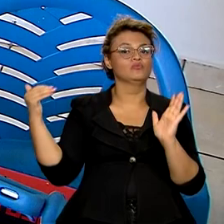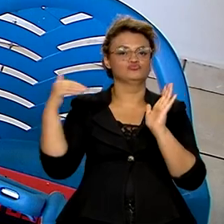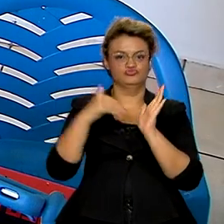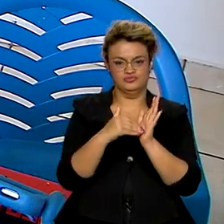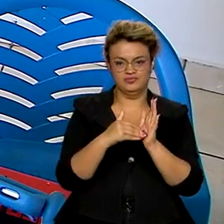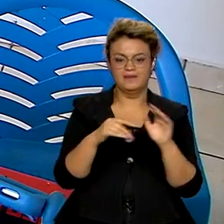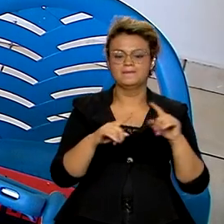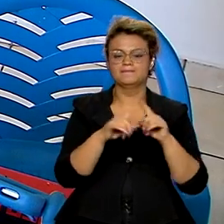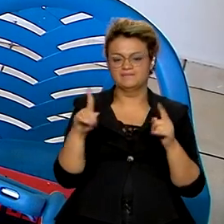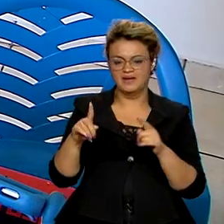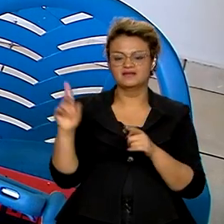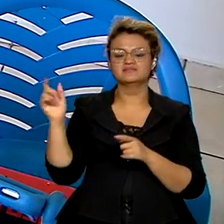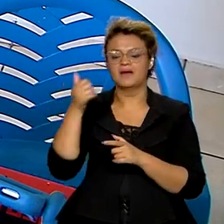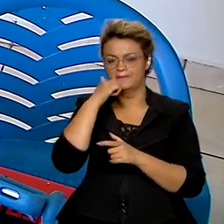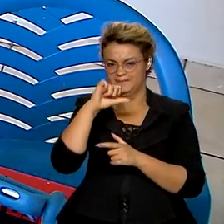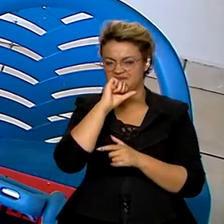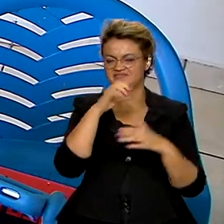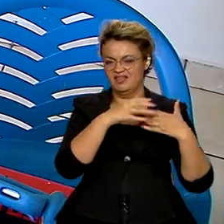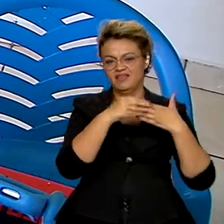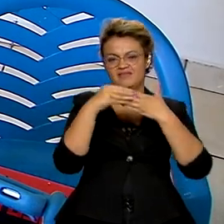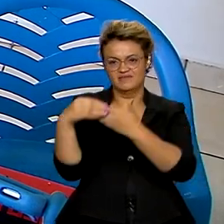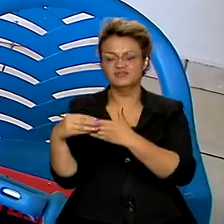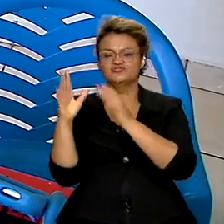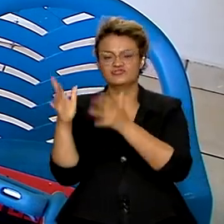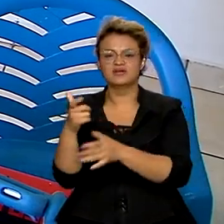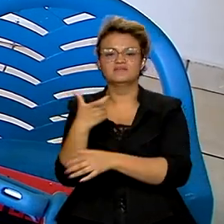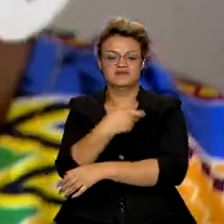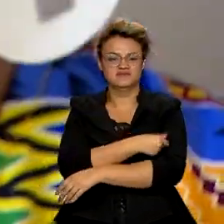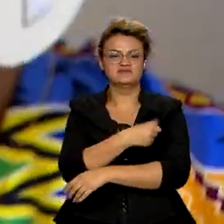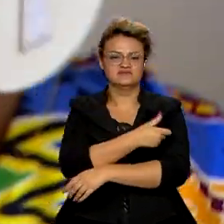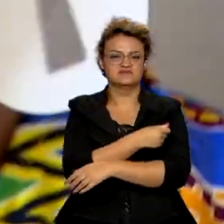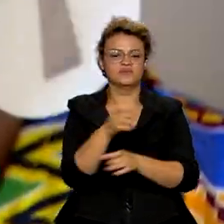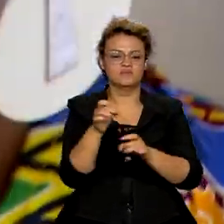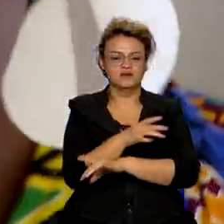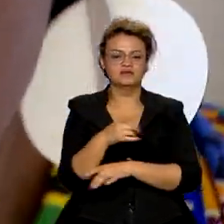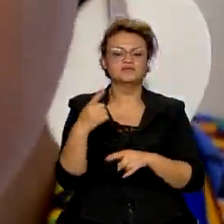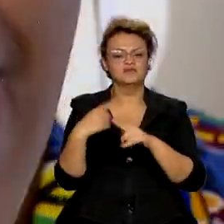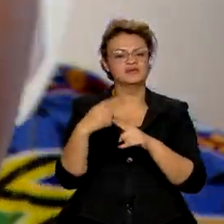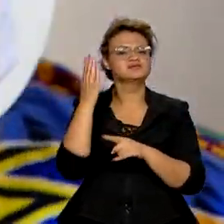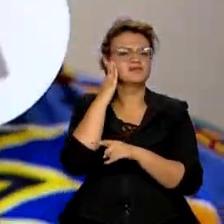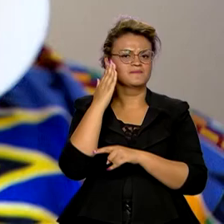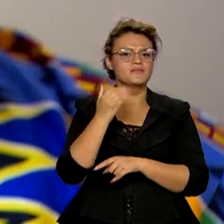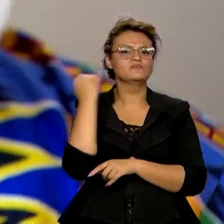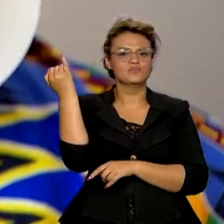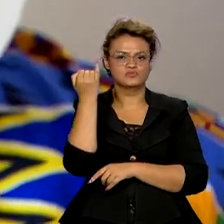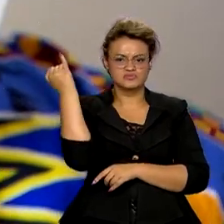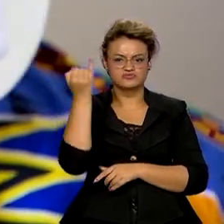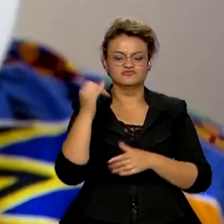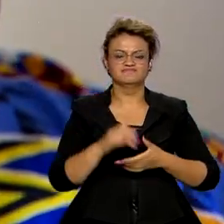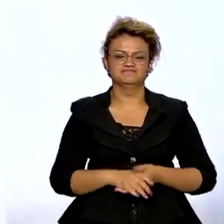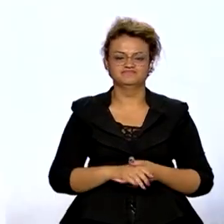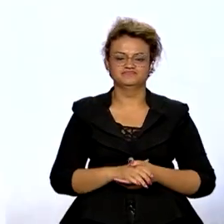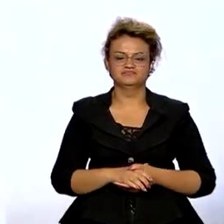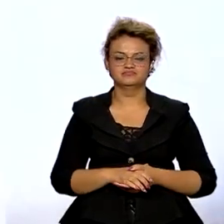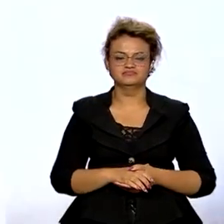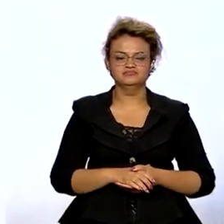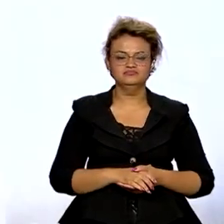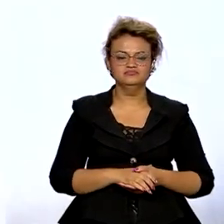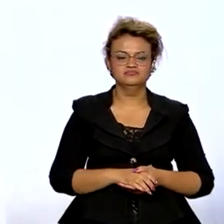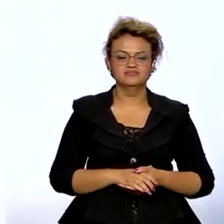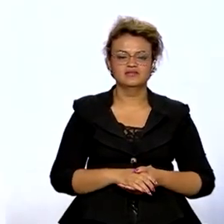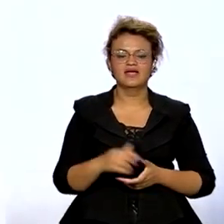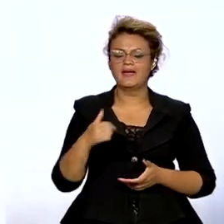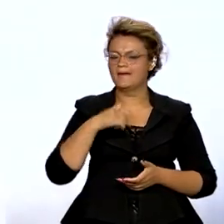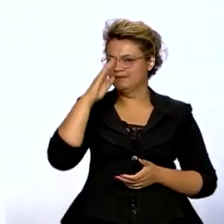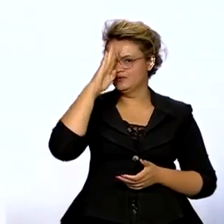Mas a mãe já vai levar o menino para se imunizar porque sabe da importância dessa vacina. É uma das minhas